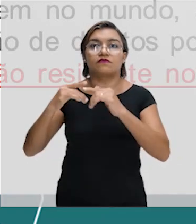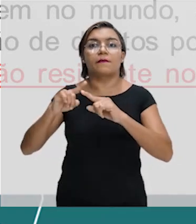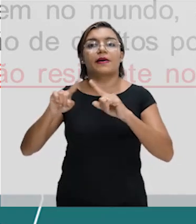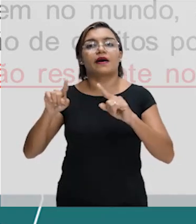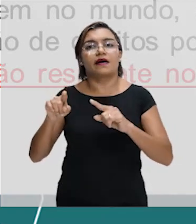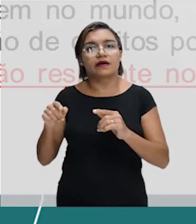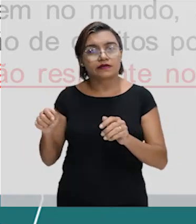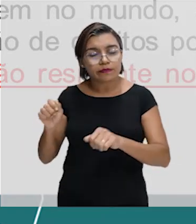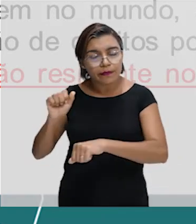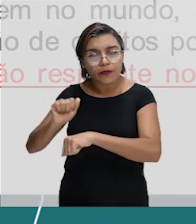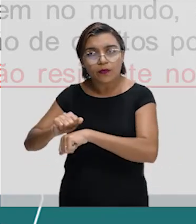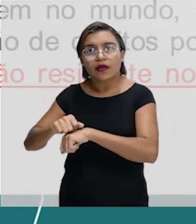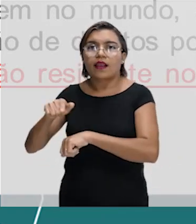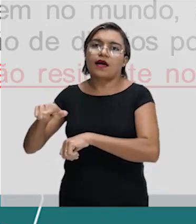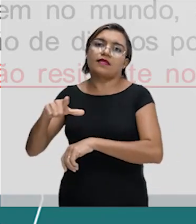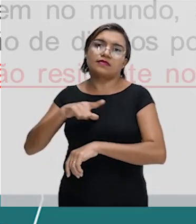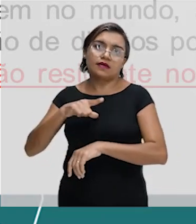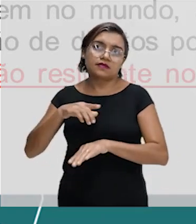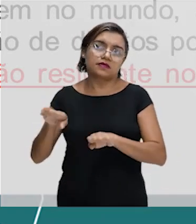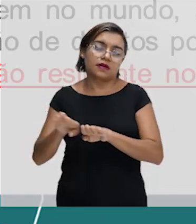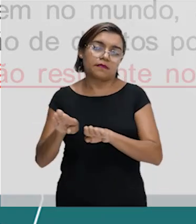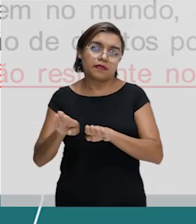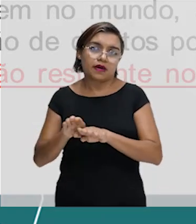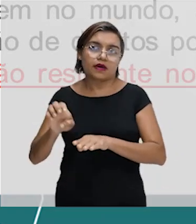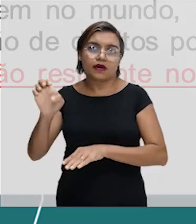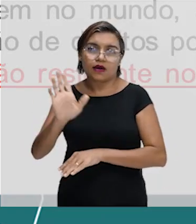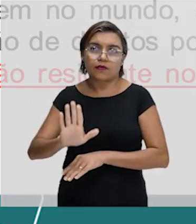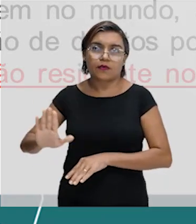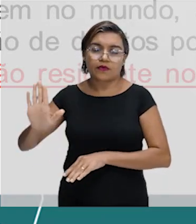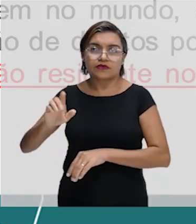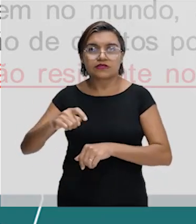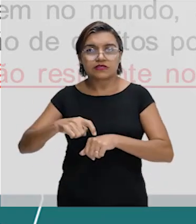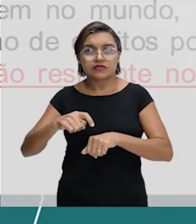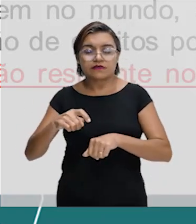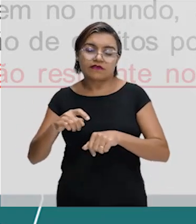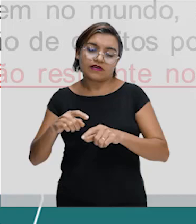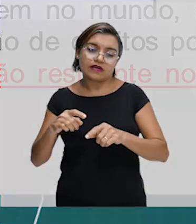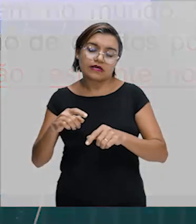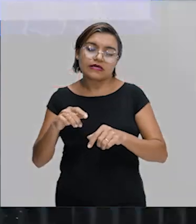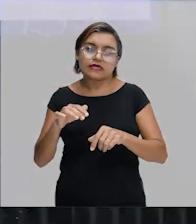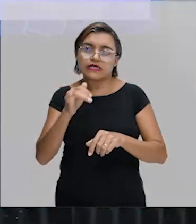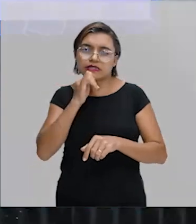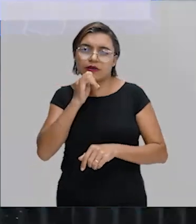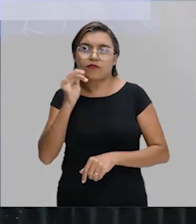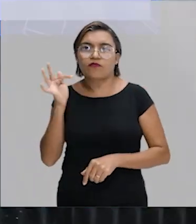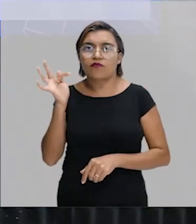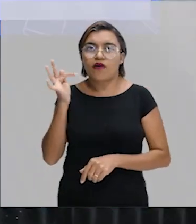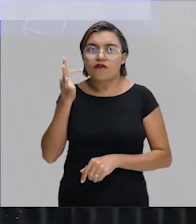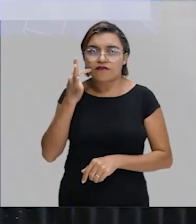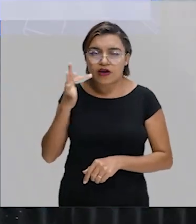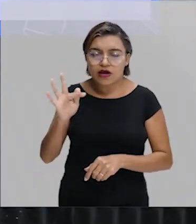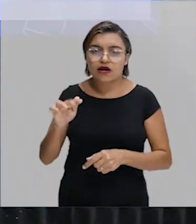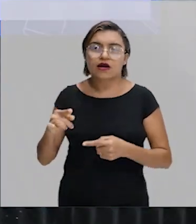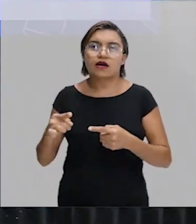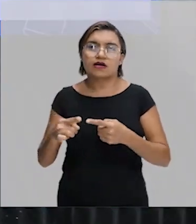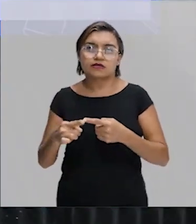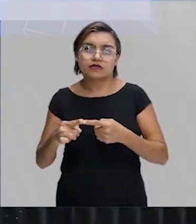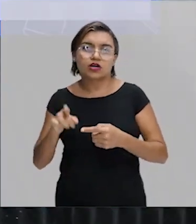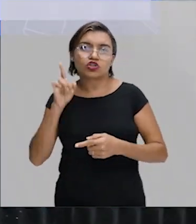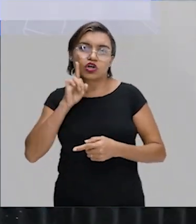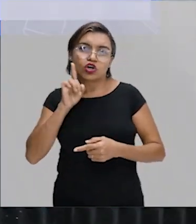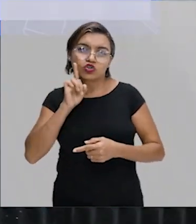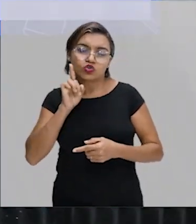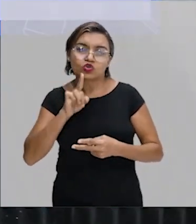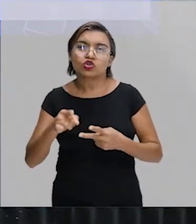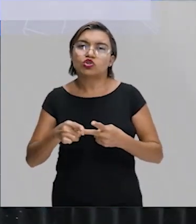ali reside. Países europeus como a França, por exemplo, os próprios Estados Unidos, países de alto aporte econômico e